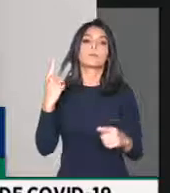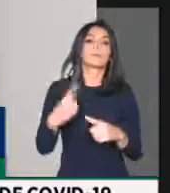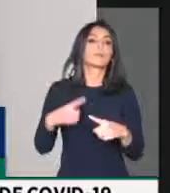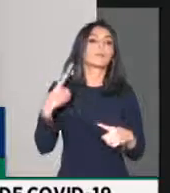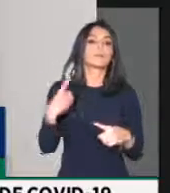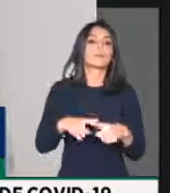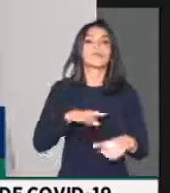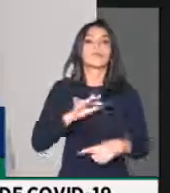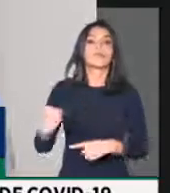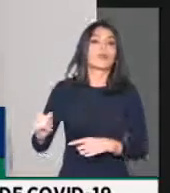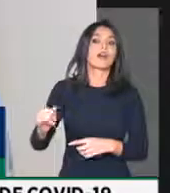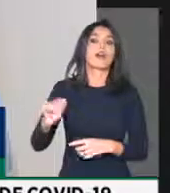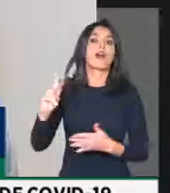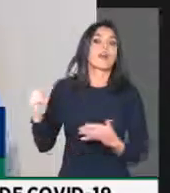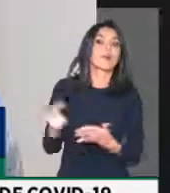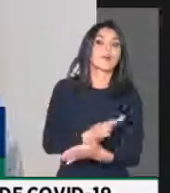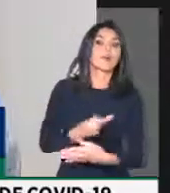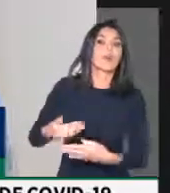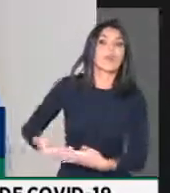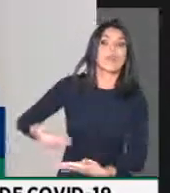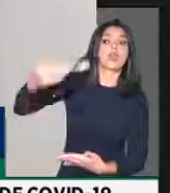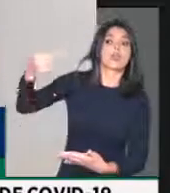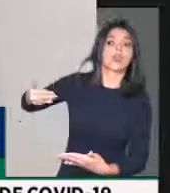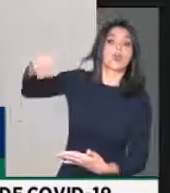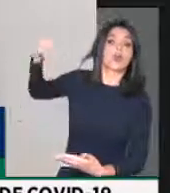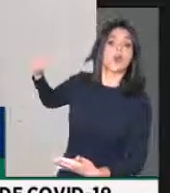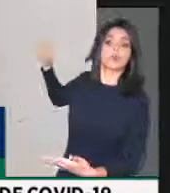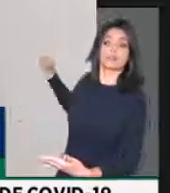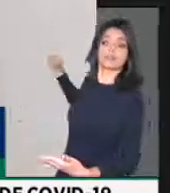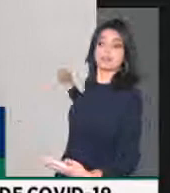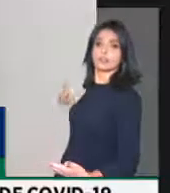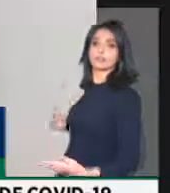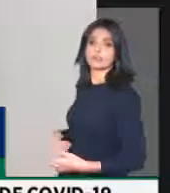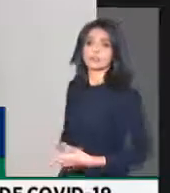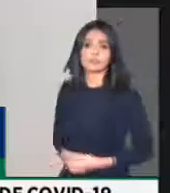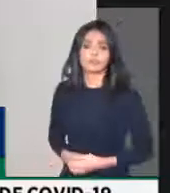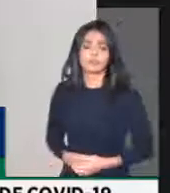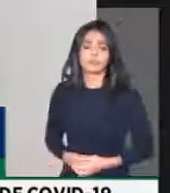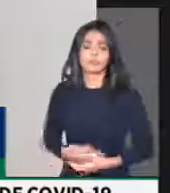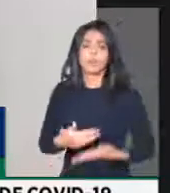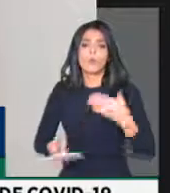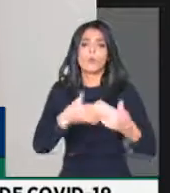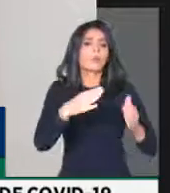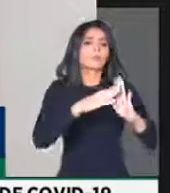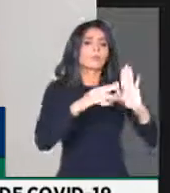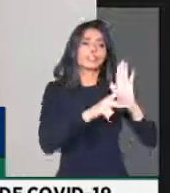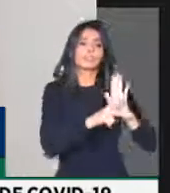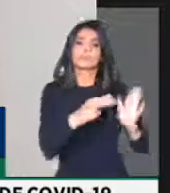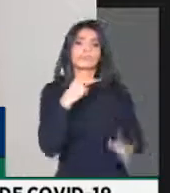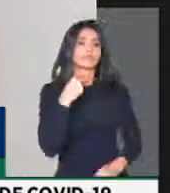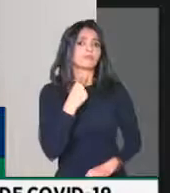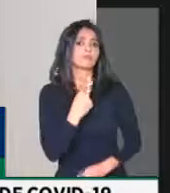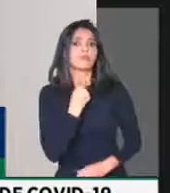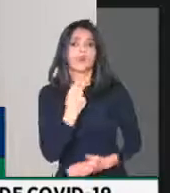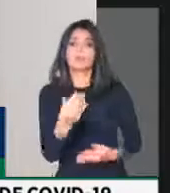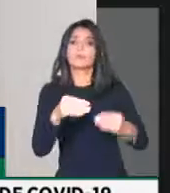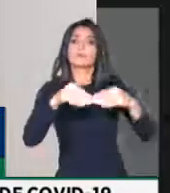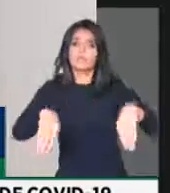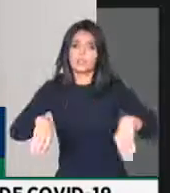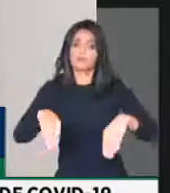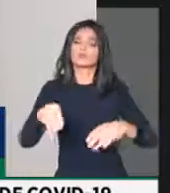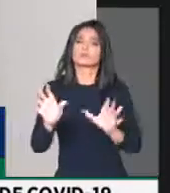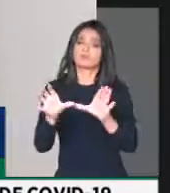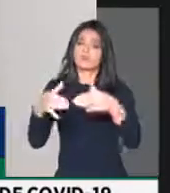oferecer caráter retroativo a qualquer medida provisória, inclusive essa e principalmente essa, porque prejudica